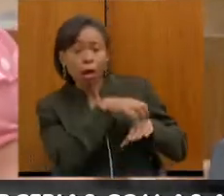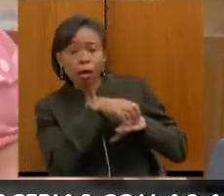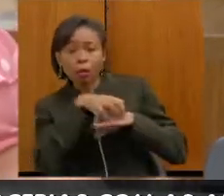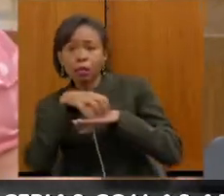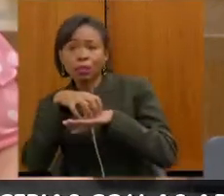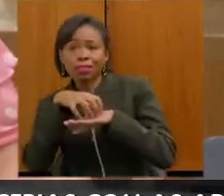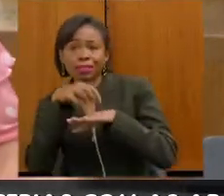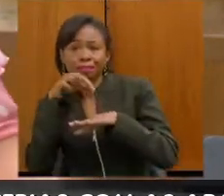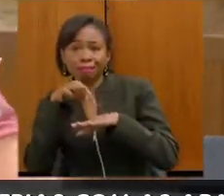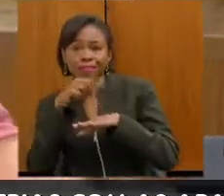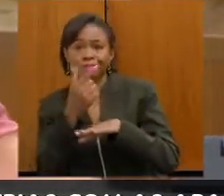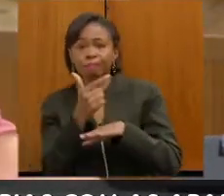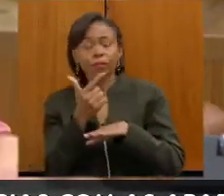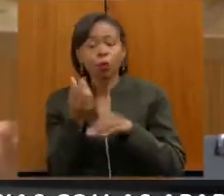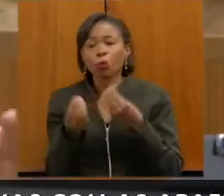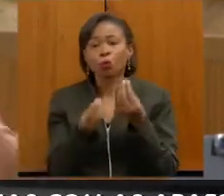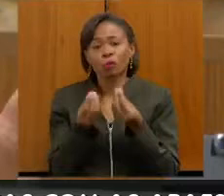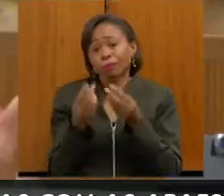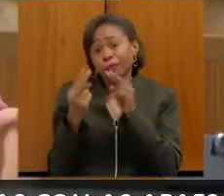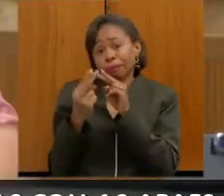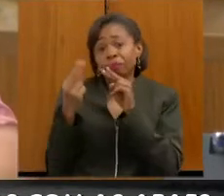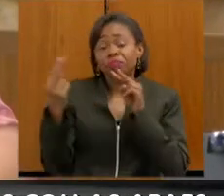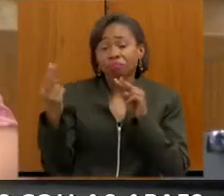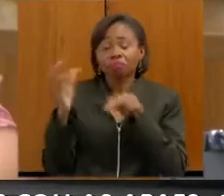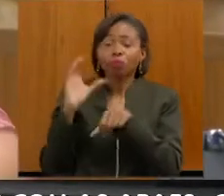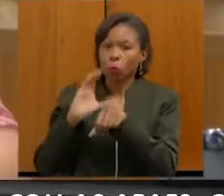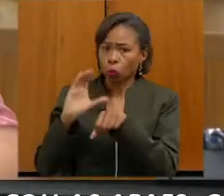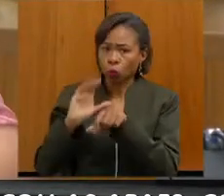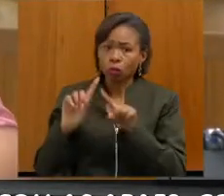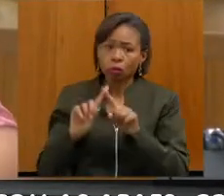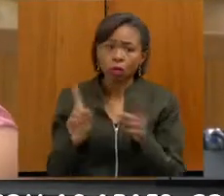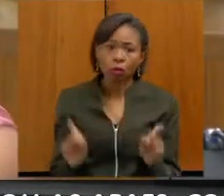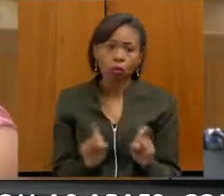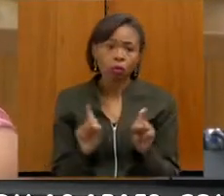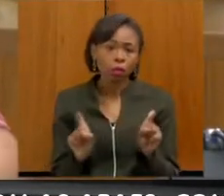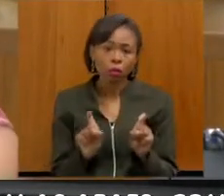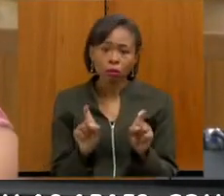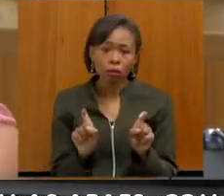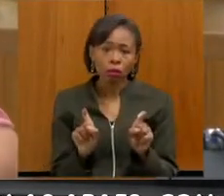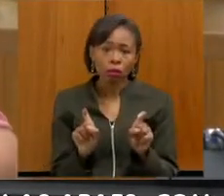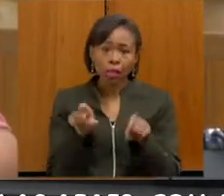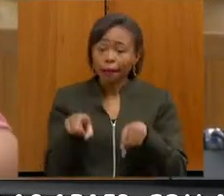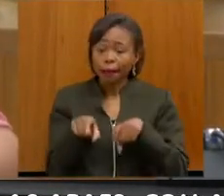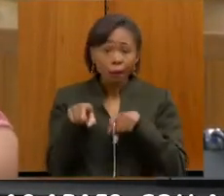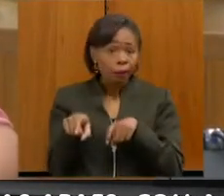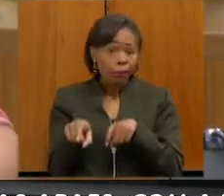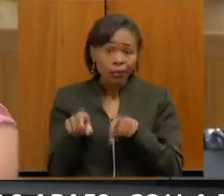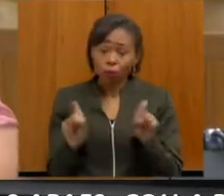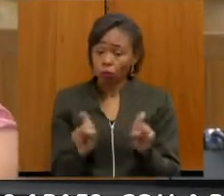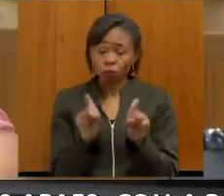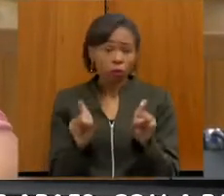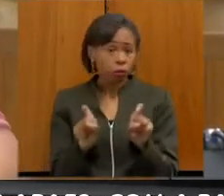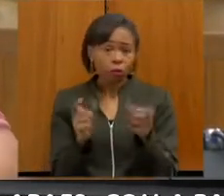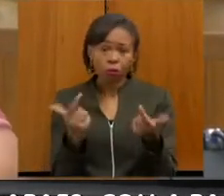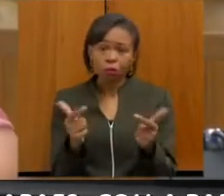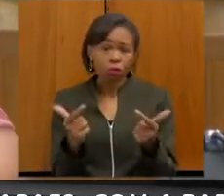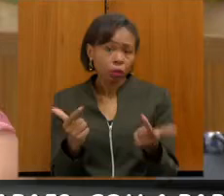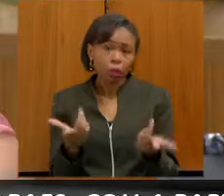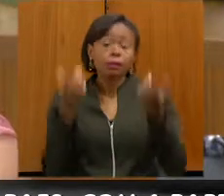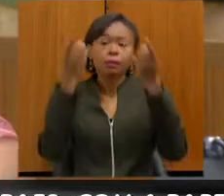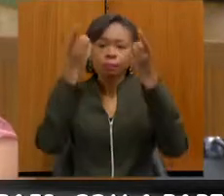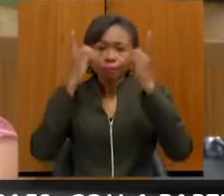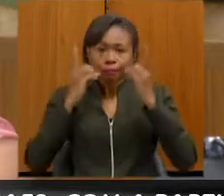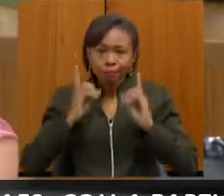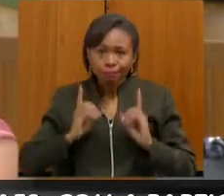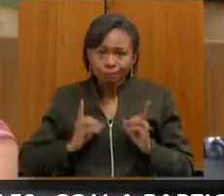quê? Nós temos curso online, não tem computador para as crianças nas roças. e nossos deficientes têm muitos em áreas